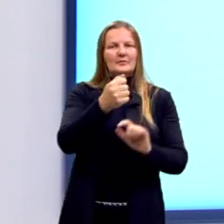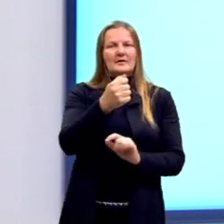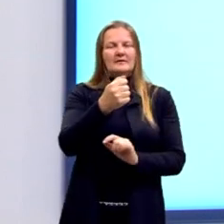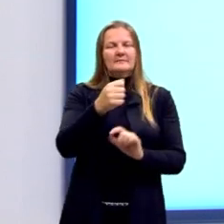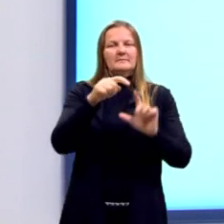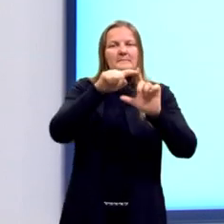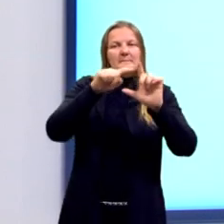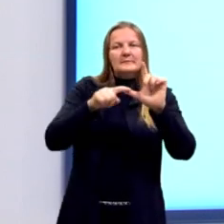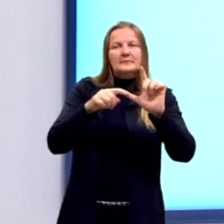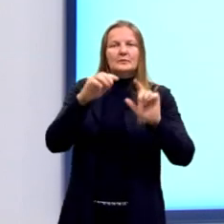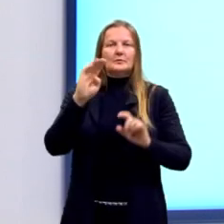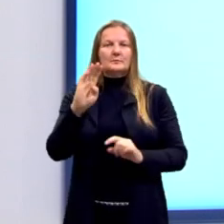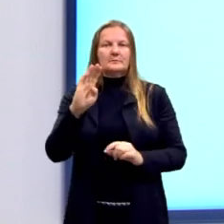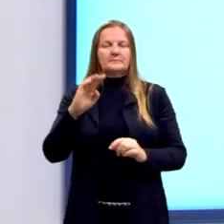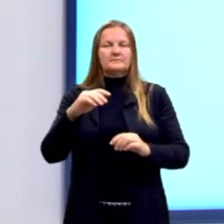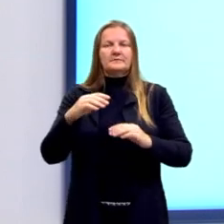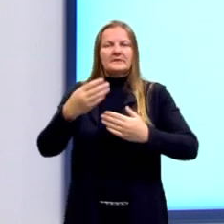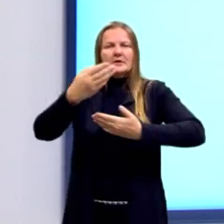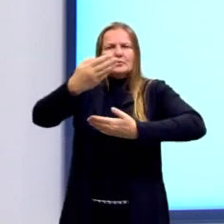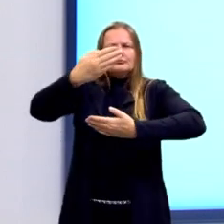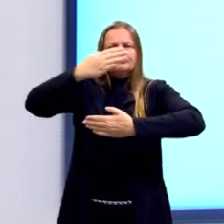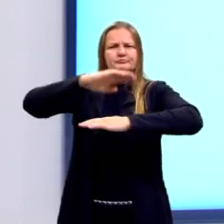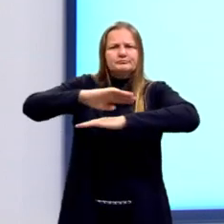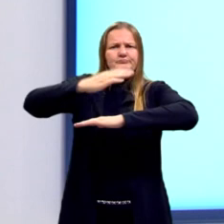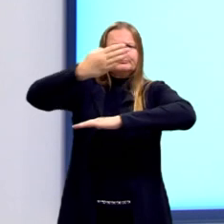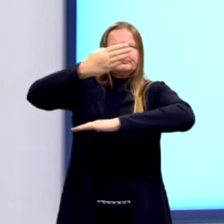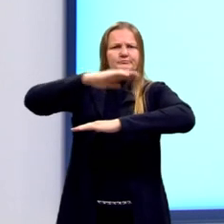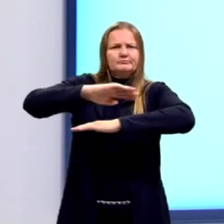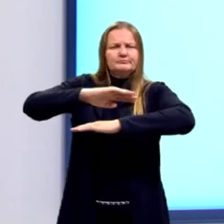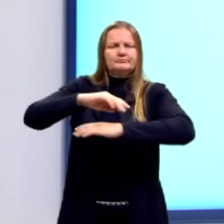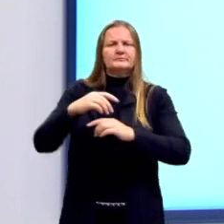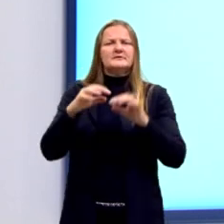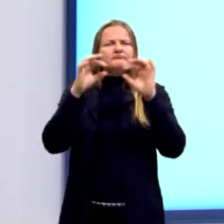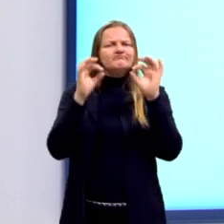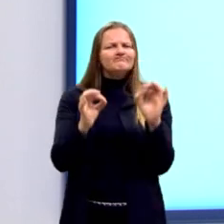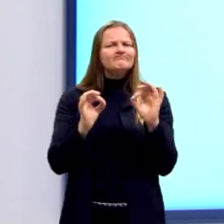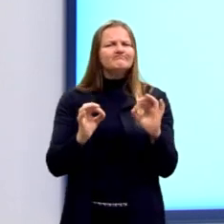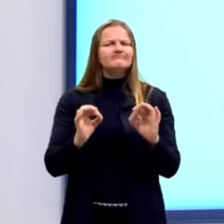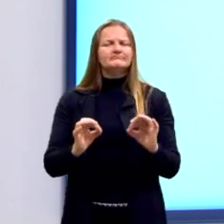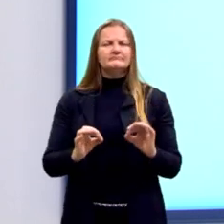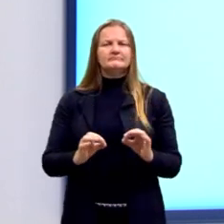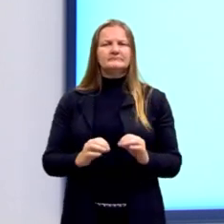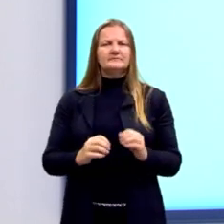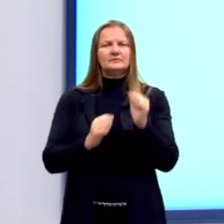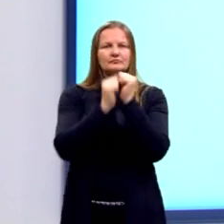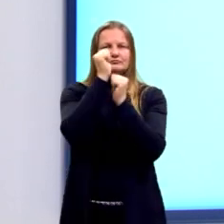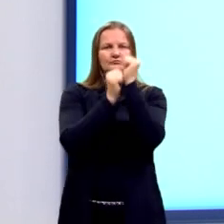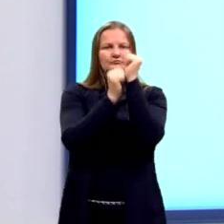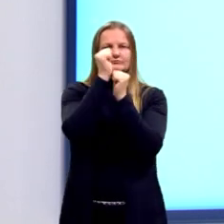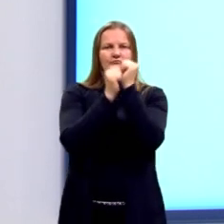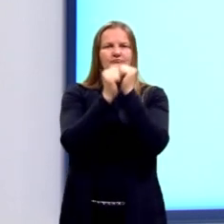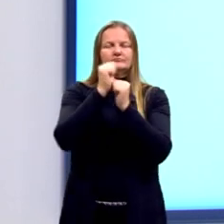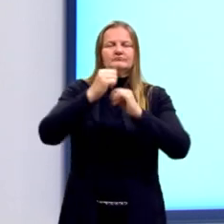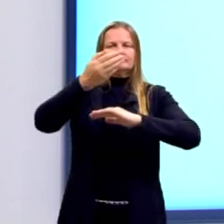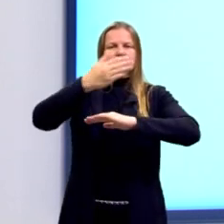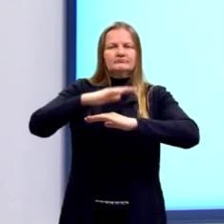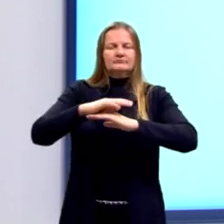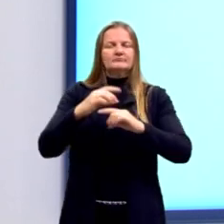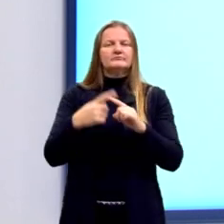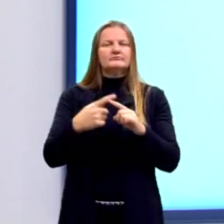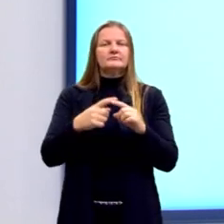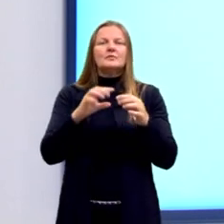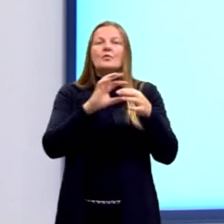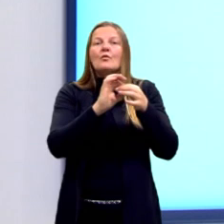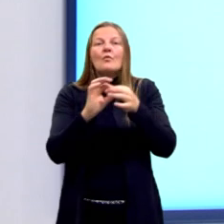E que os cortes e as dobraduras foram executados corretamente, então, pela máquina. Nessas condições,